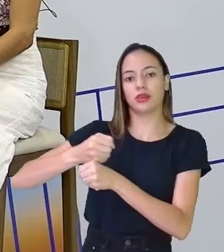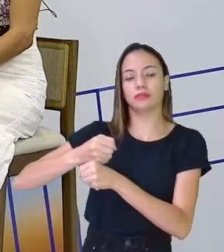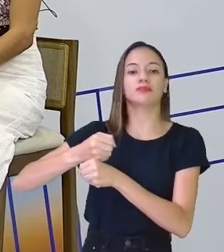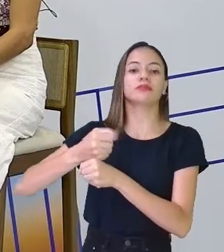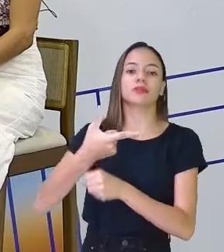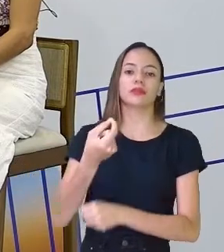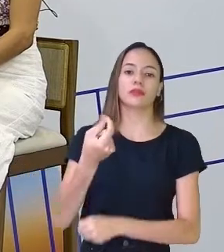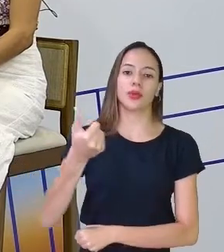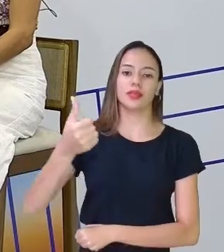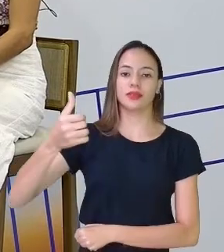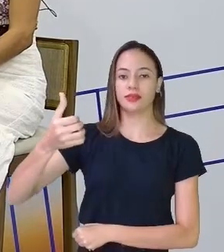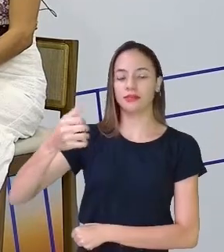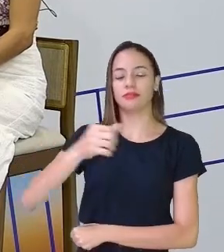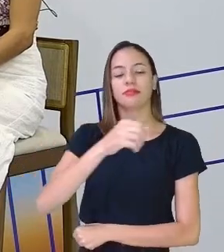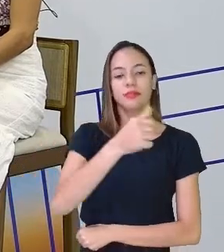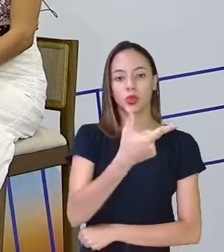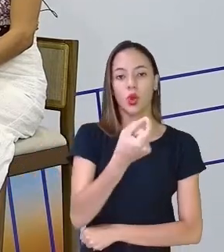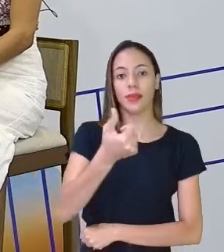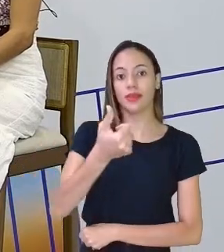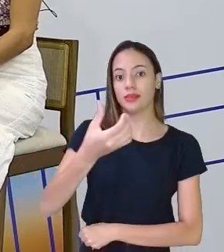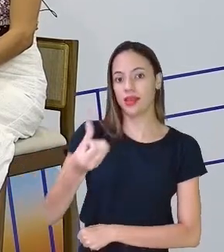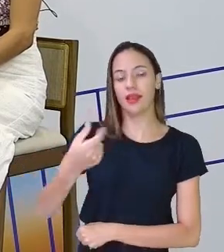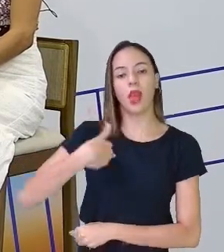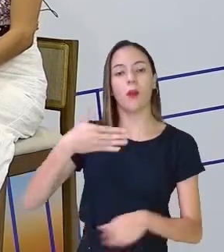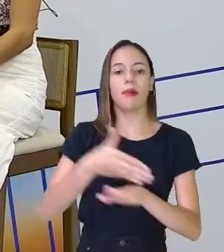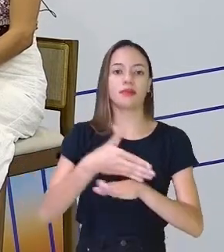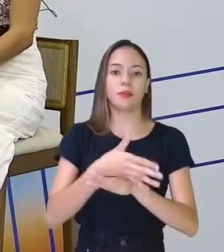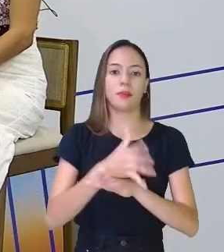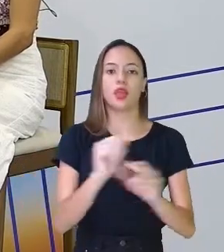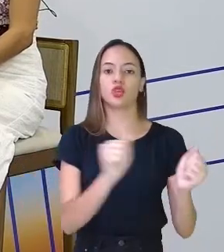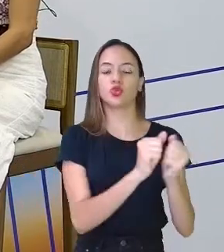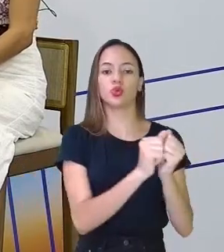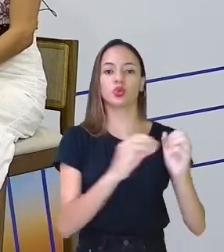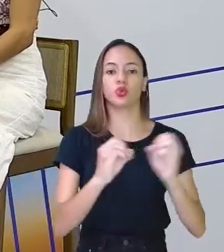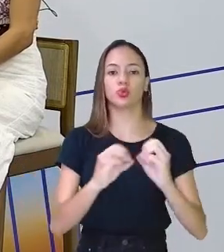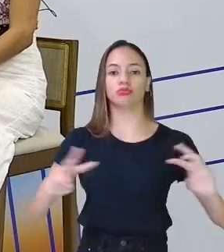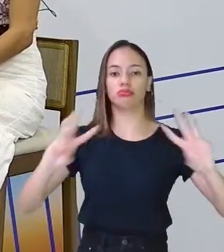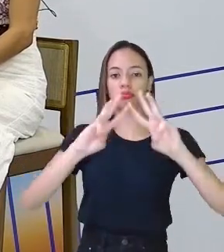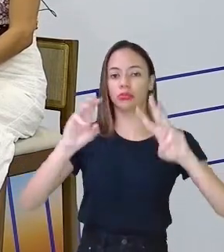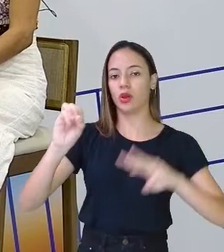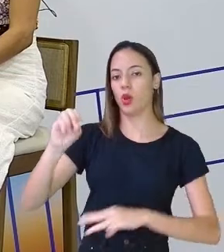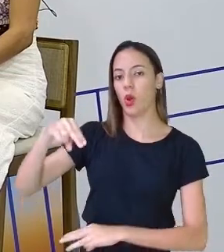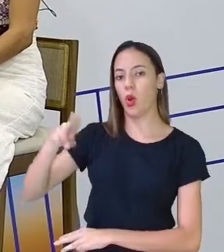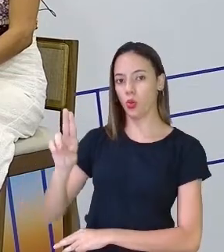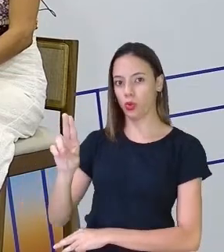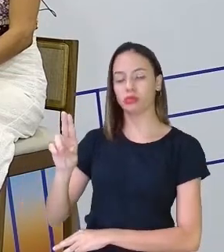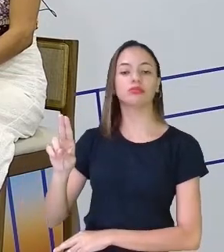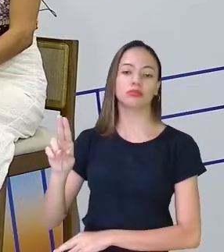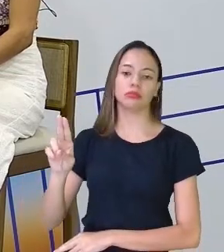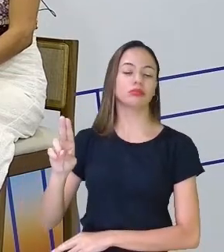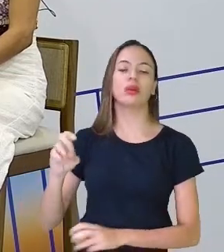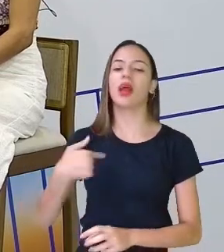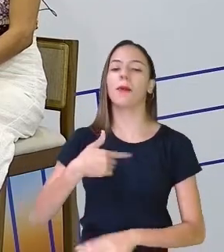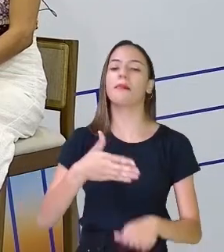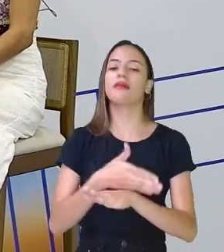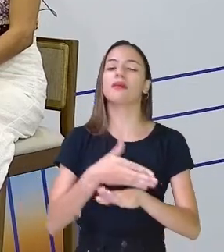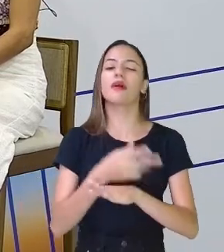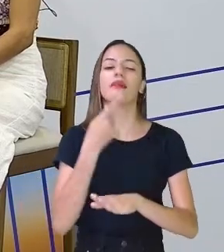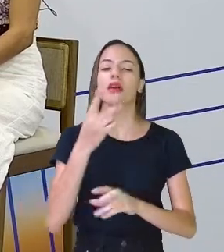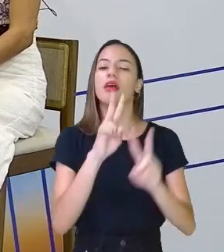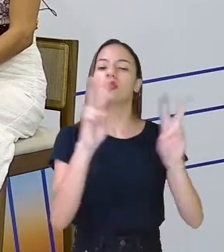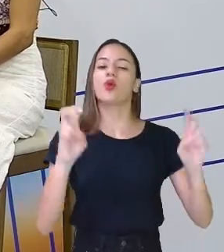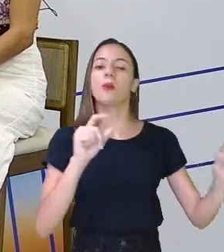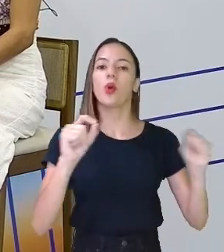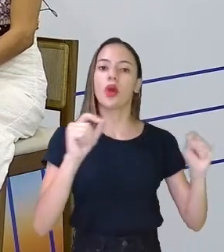participei das reuniões do comitê pelo PNUD da ONU, que é das Nações Unidas, certo? Sobre o